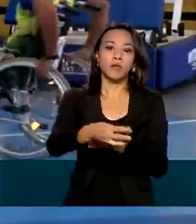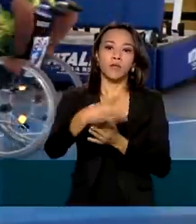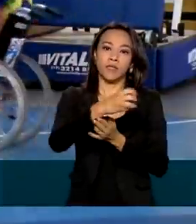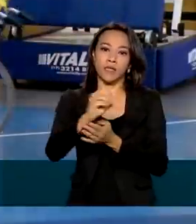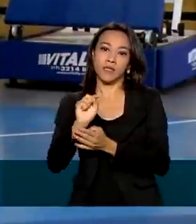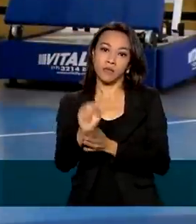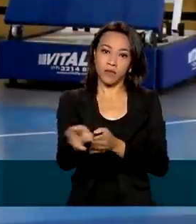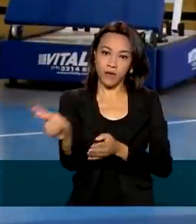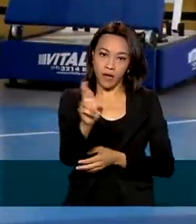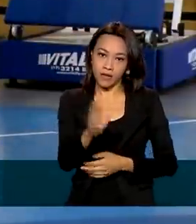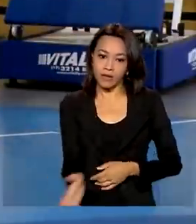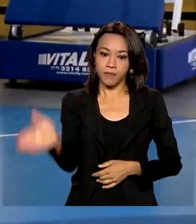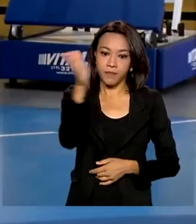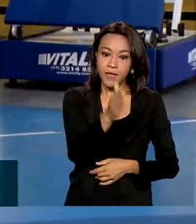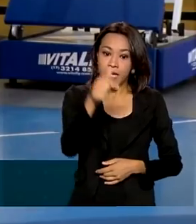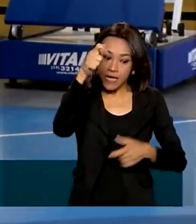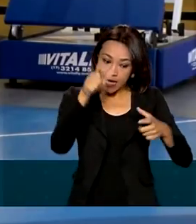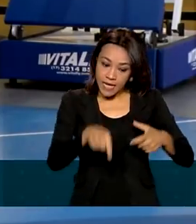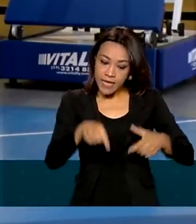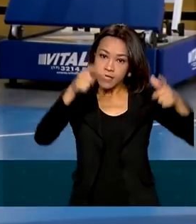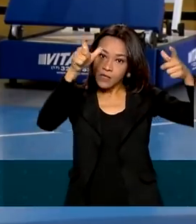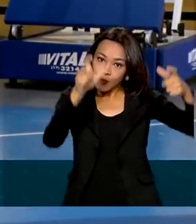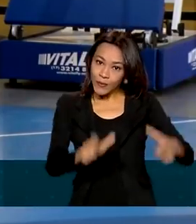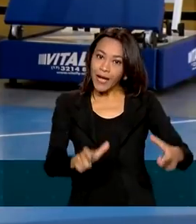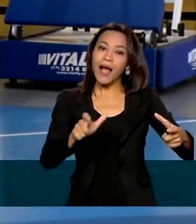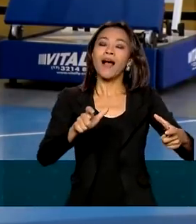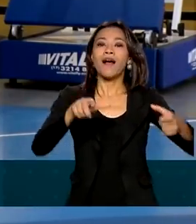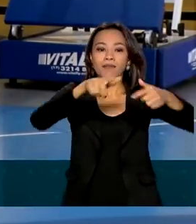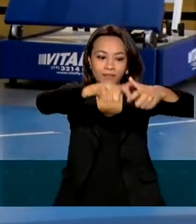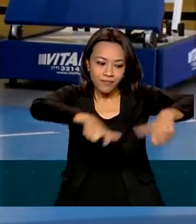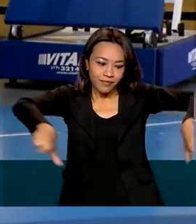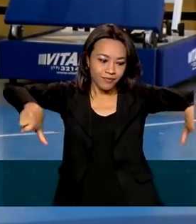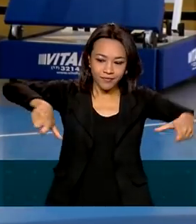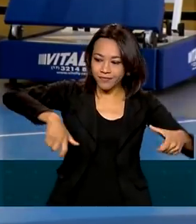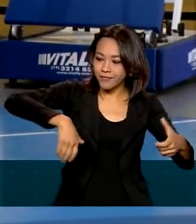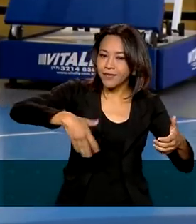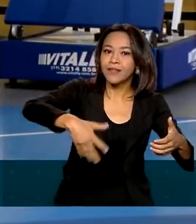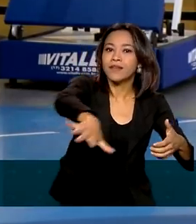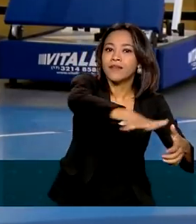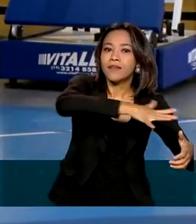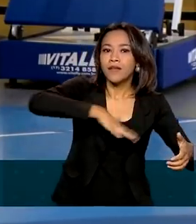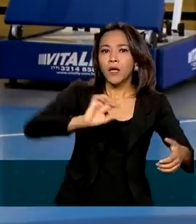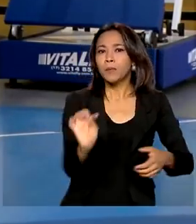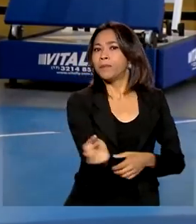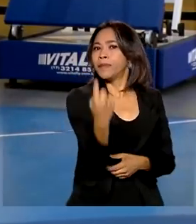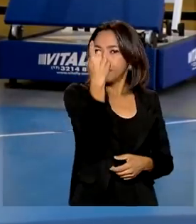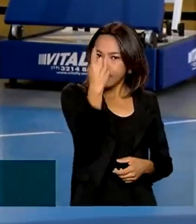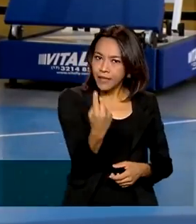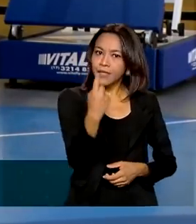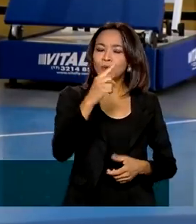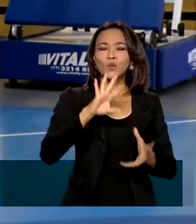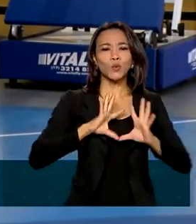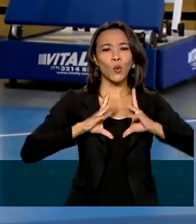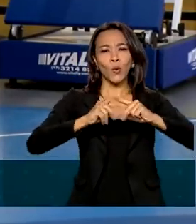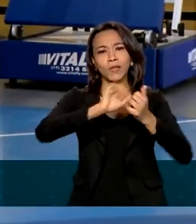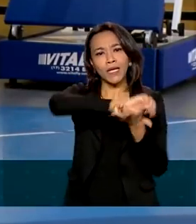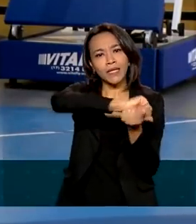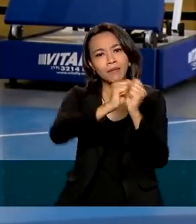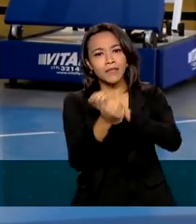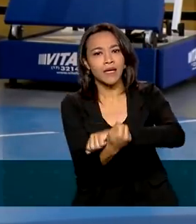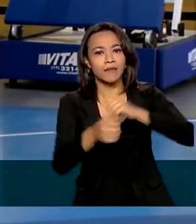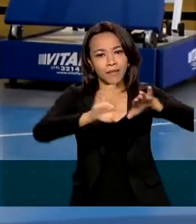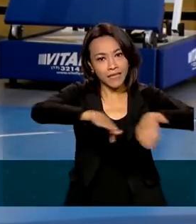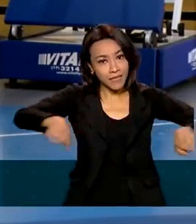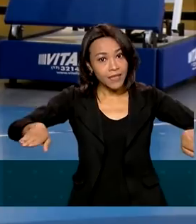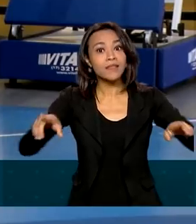A Estação Cidadania é o primeiro ginásio da região do extremo sul da Bahia, todo adaptado para crianças